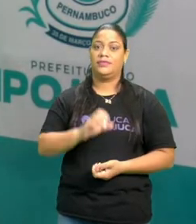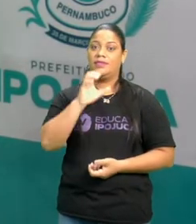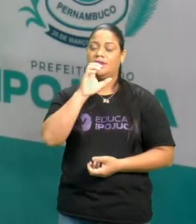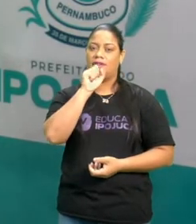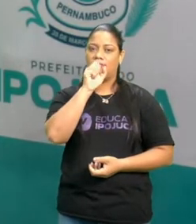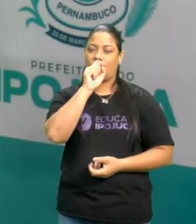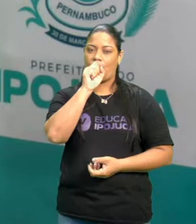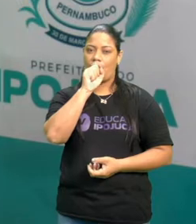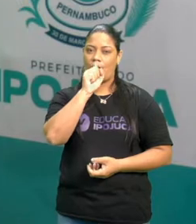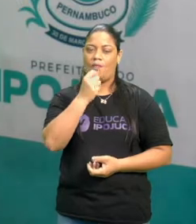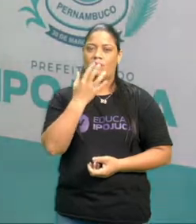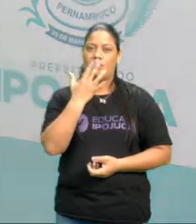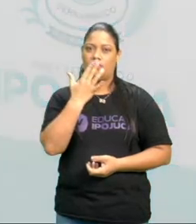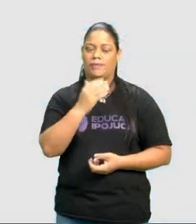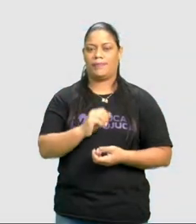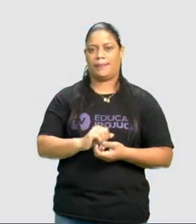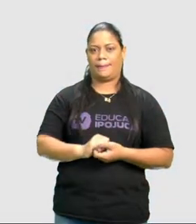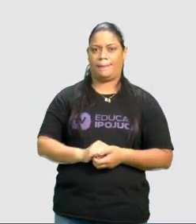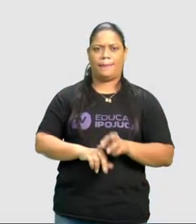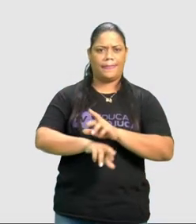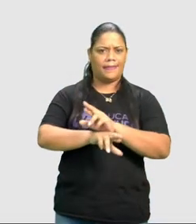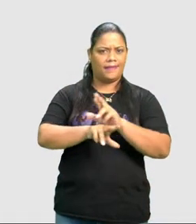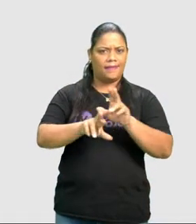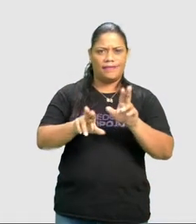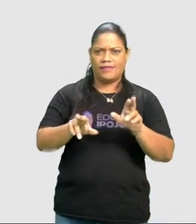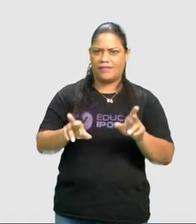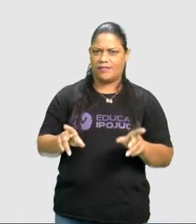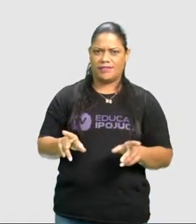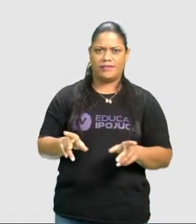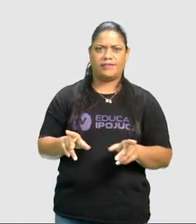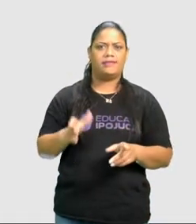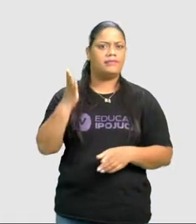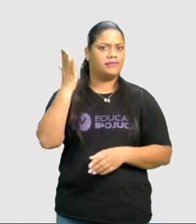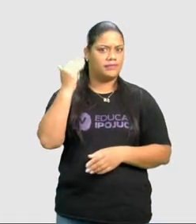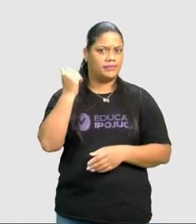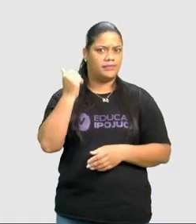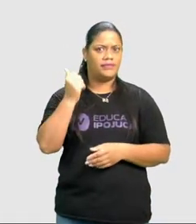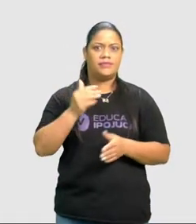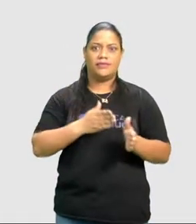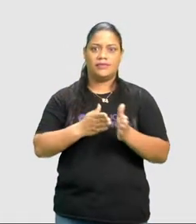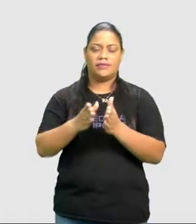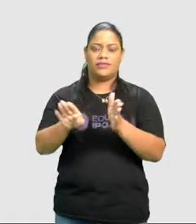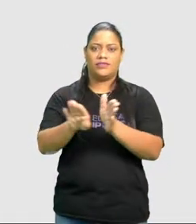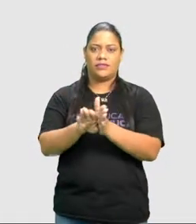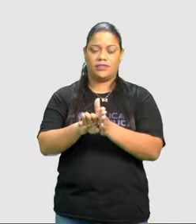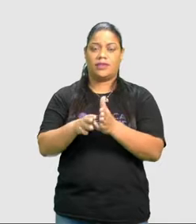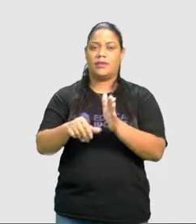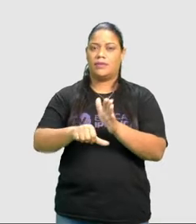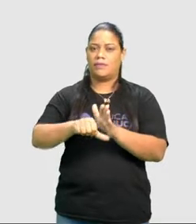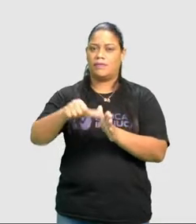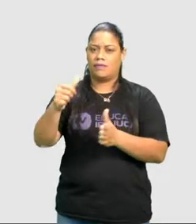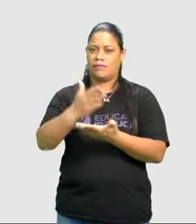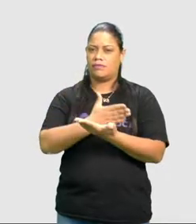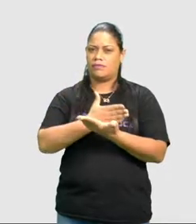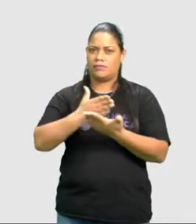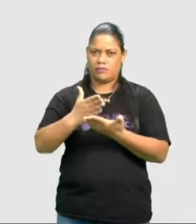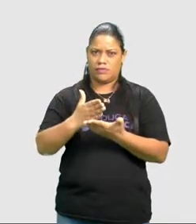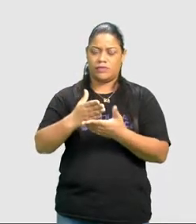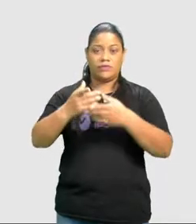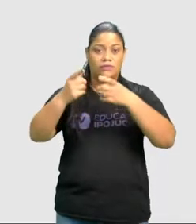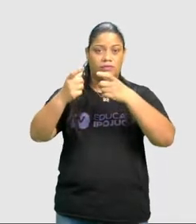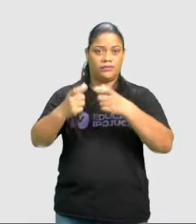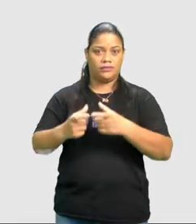Os meios de orientação são variados. As primeiras e principais referências de localização